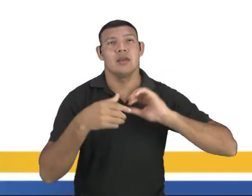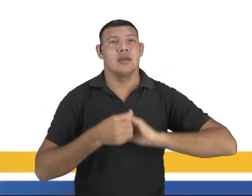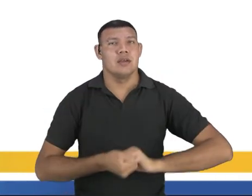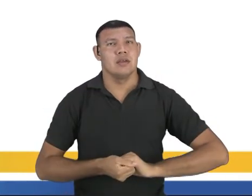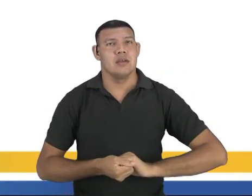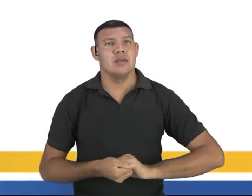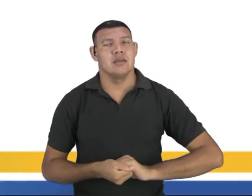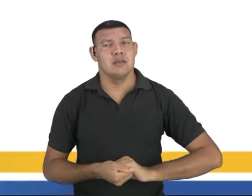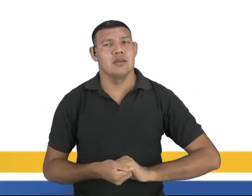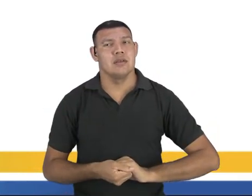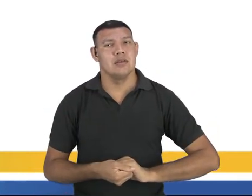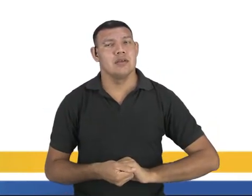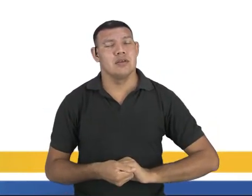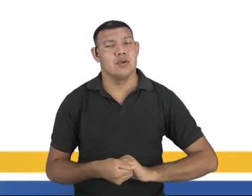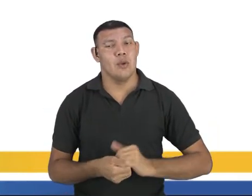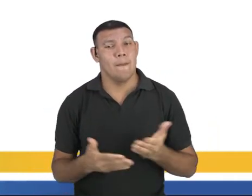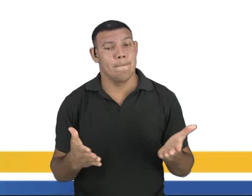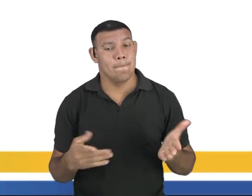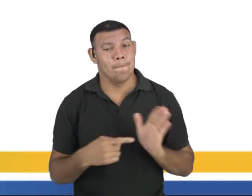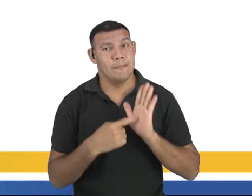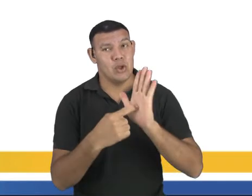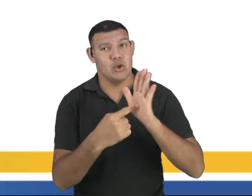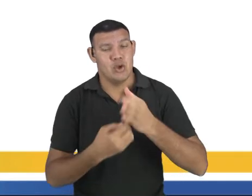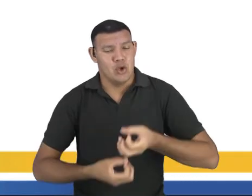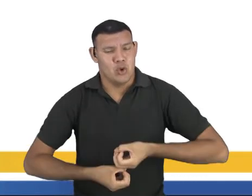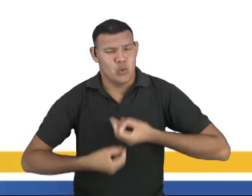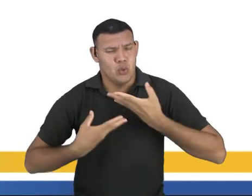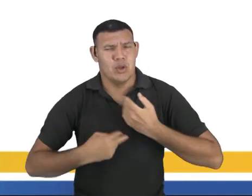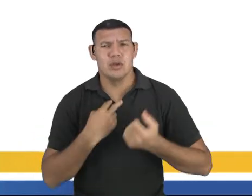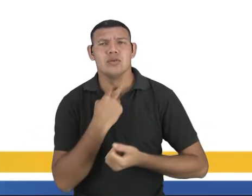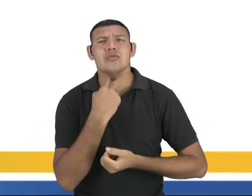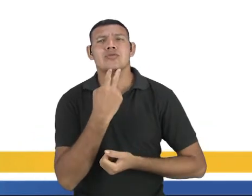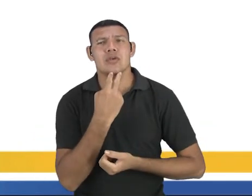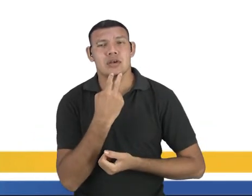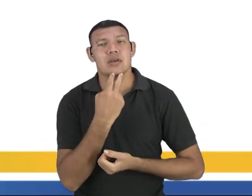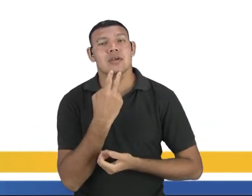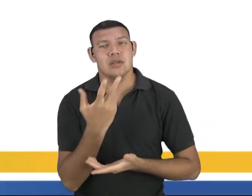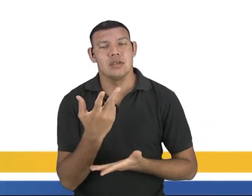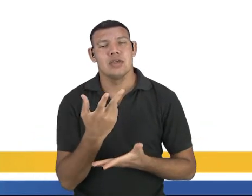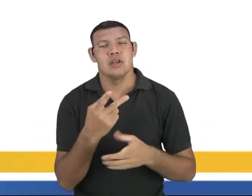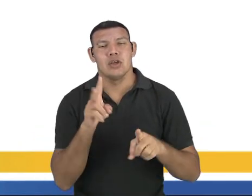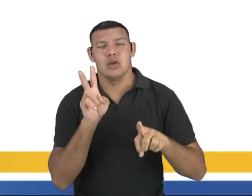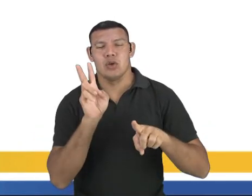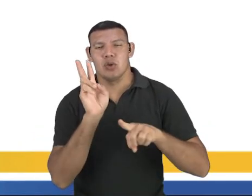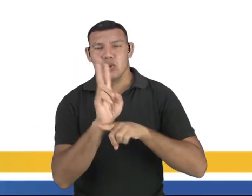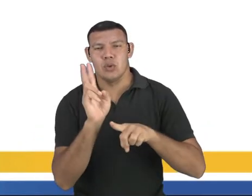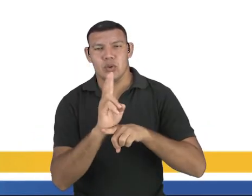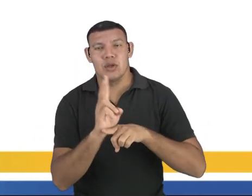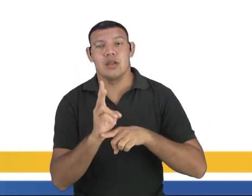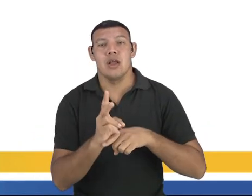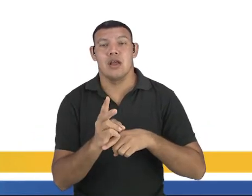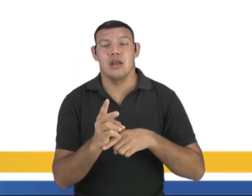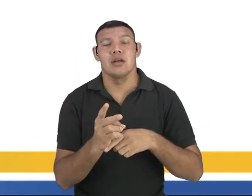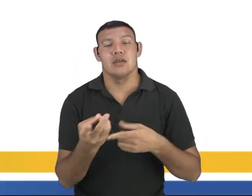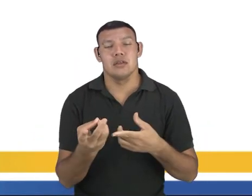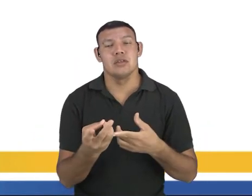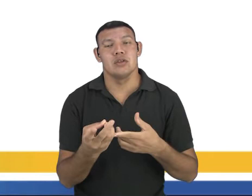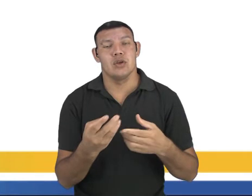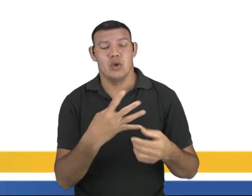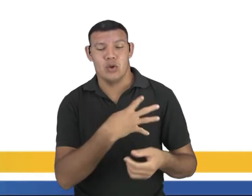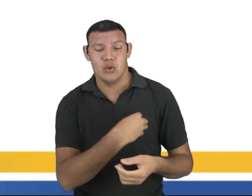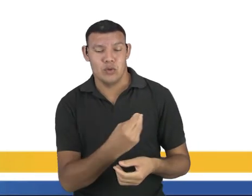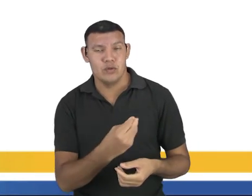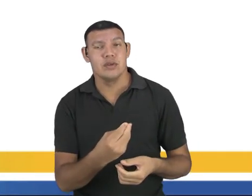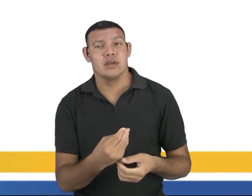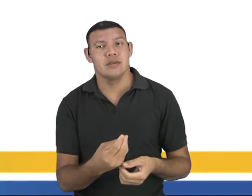ela exalta liricamente a voz materna na formação cidadã do filho. Quando diz que a mãe trabalha, trabalha, trabalha e não recebe.